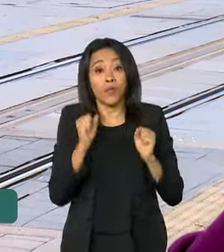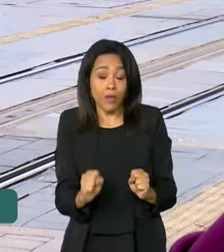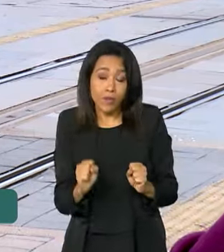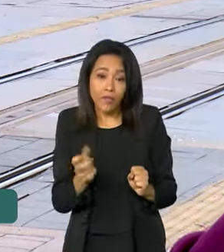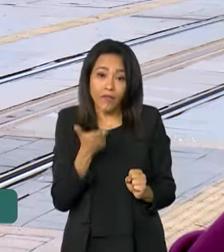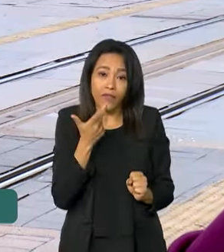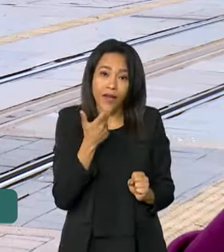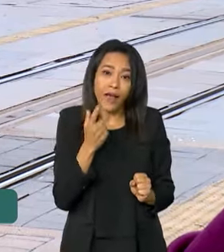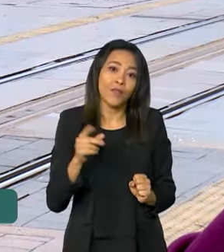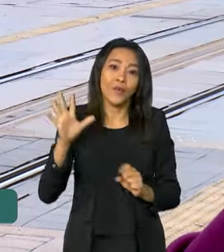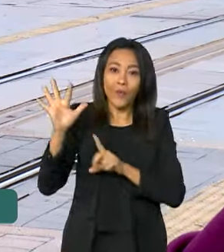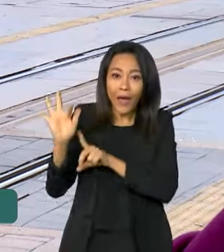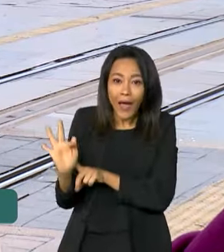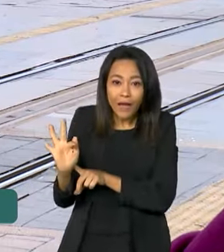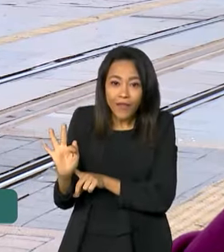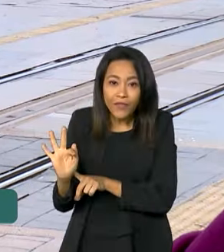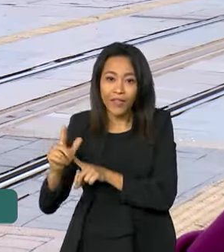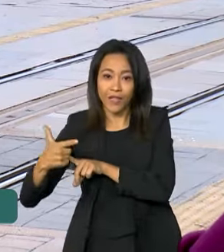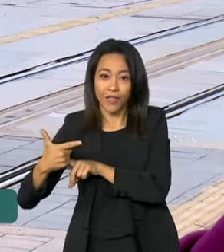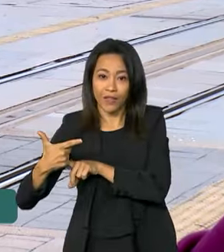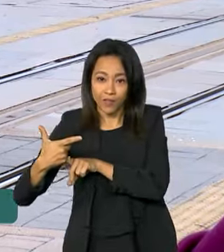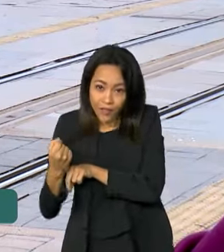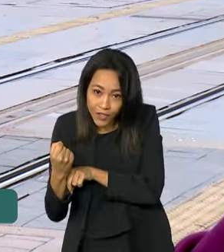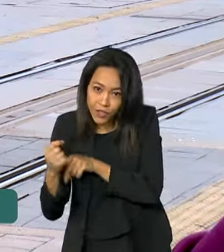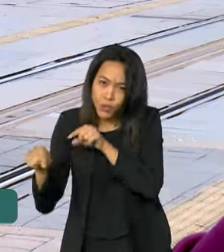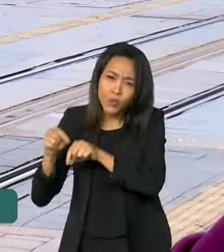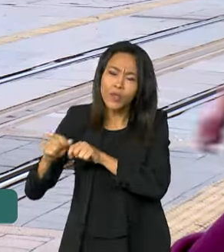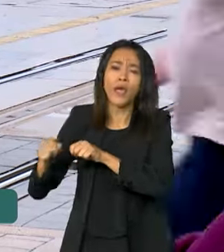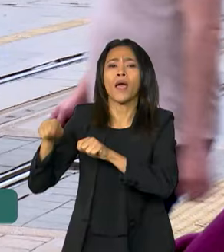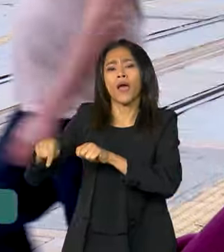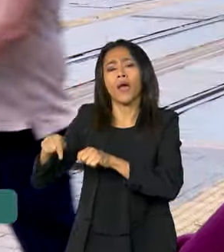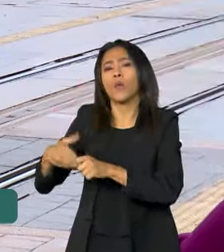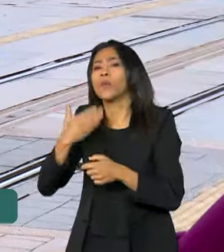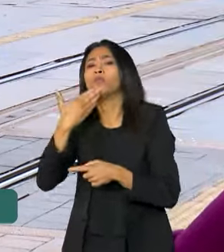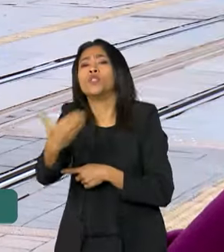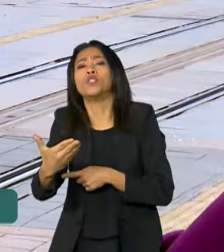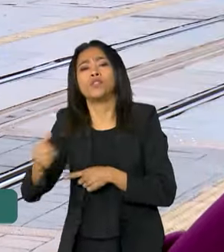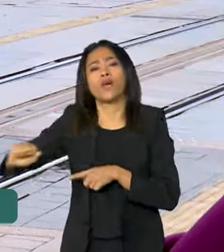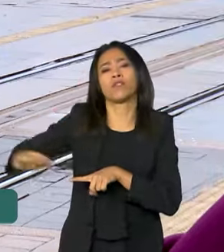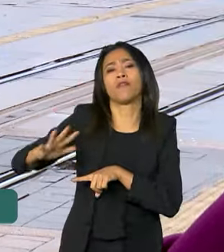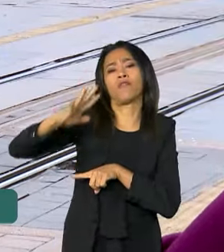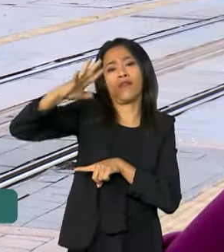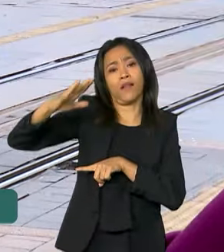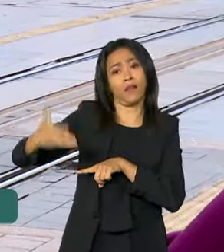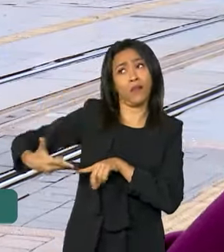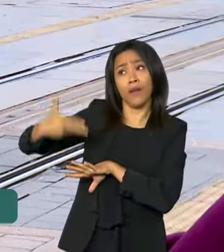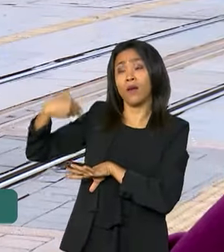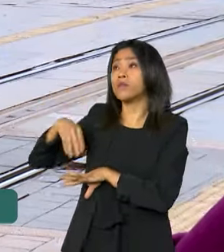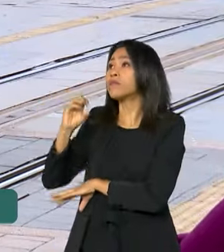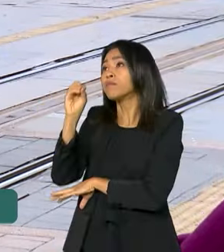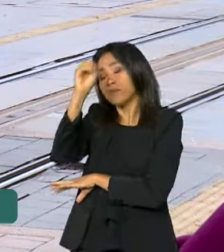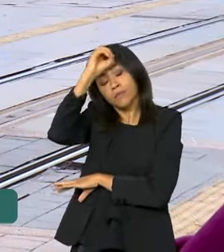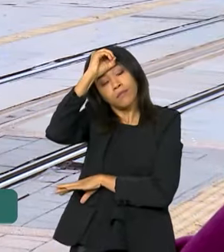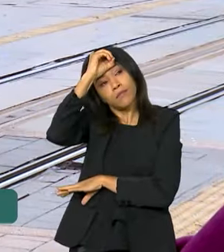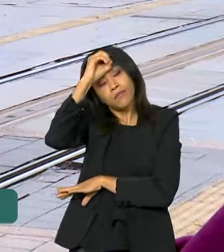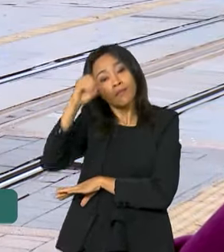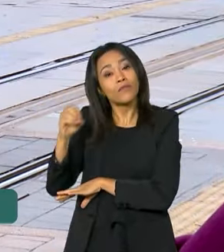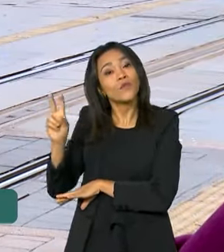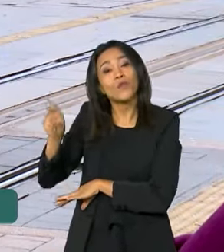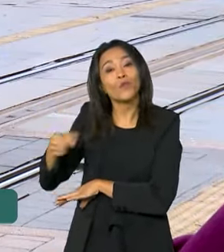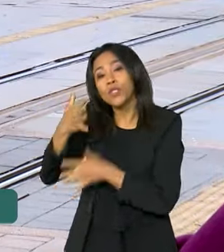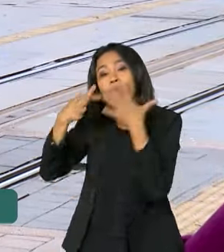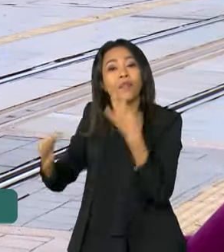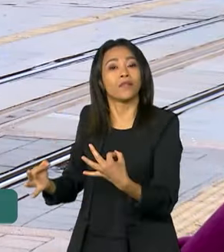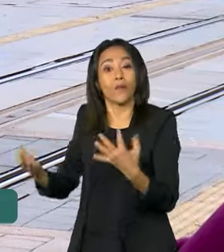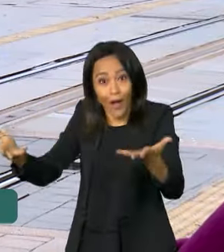mesmo do F20, que é uma demanda das favelas que anteriormente não eram ouvidas e que a partir dessa ampliação da participação social